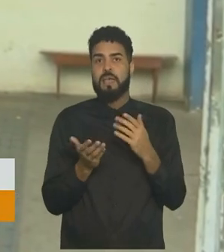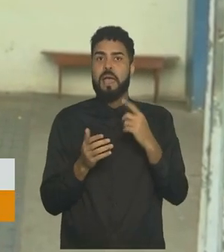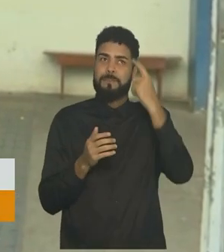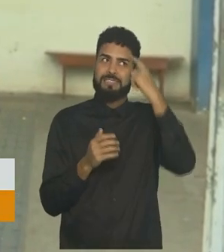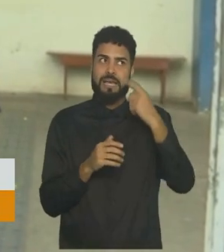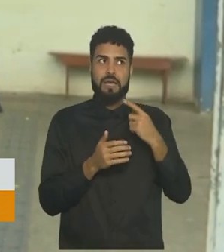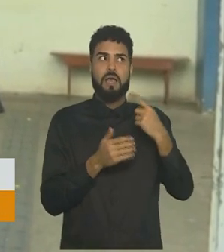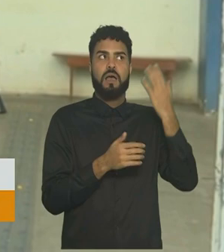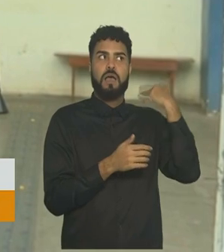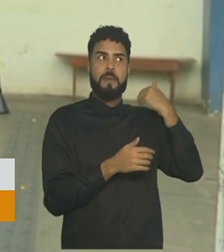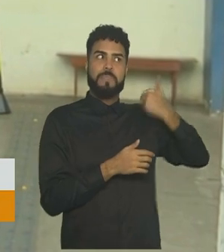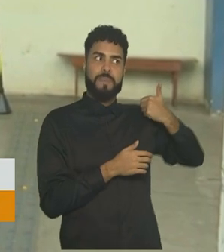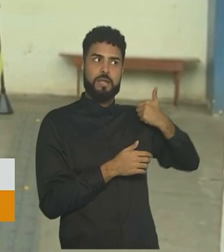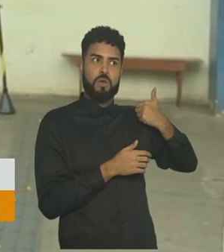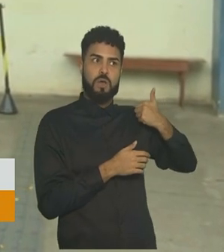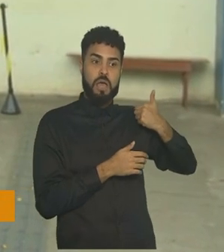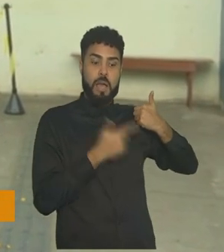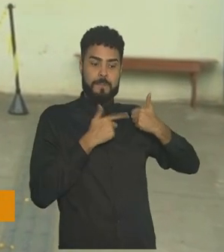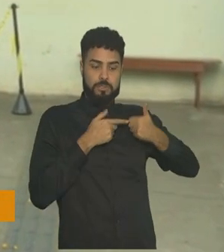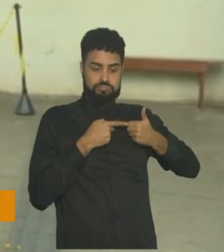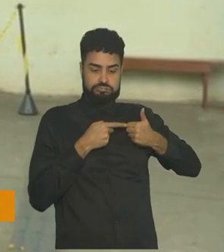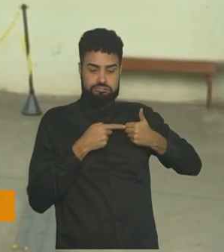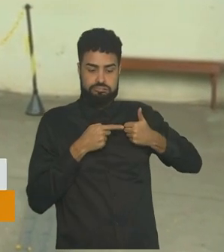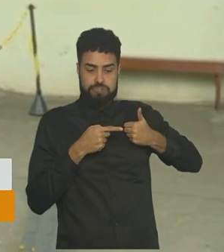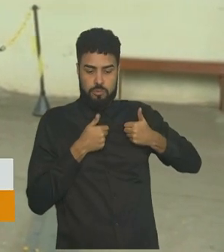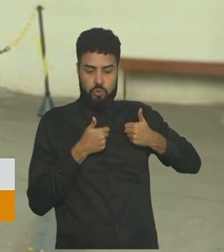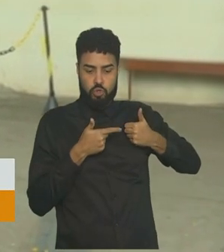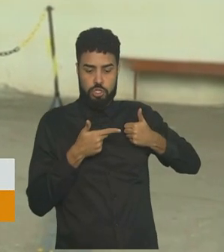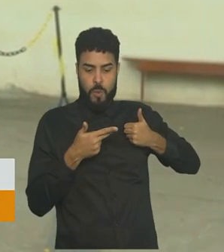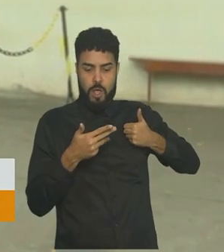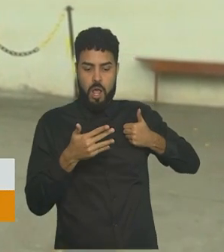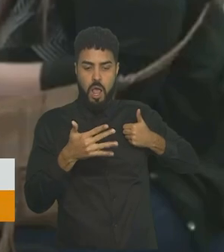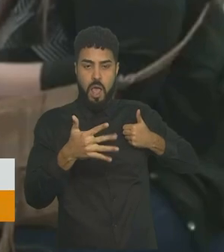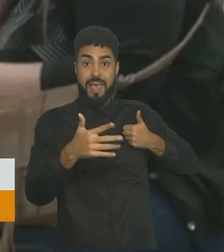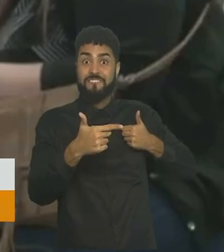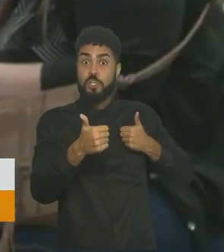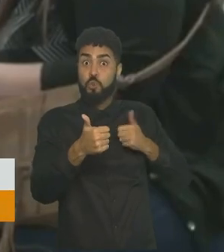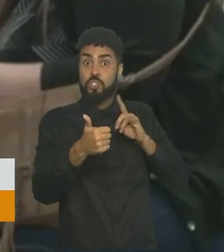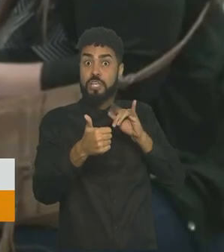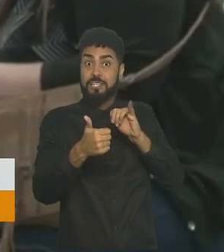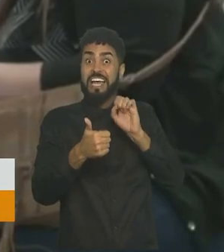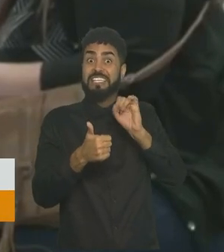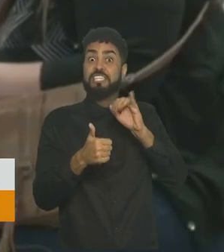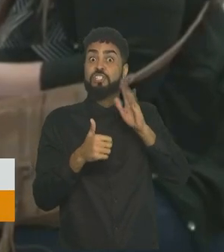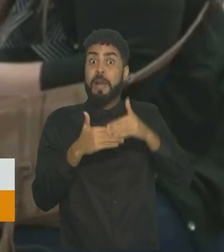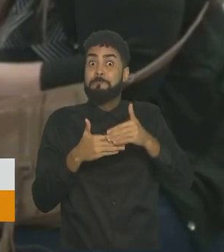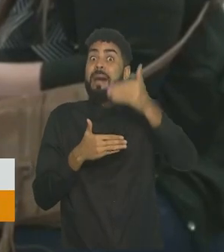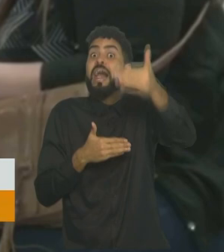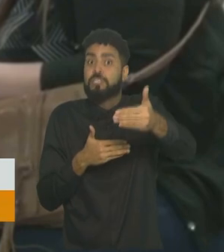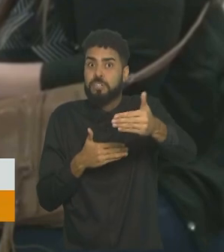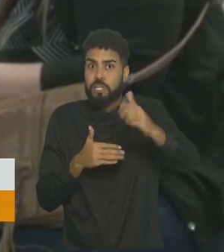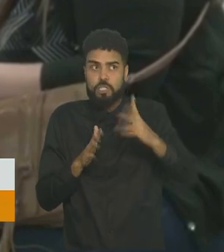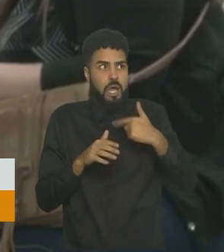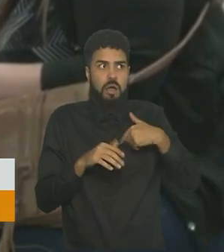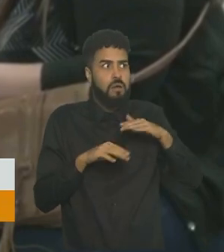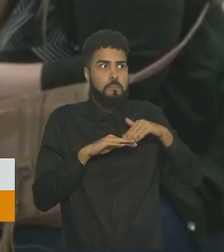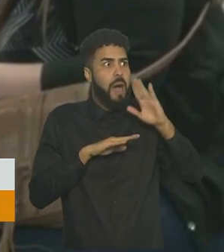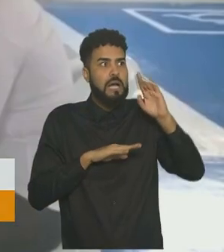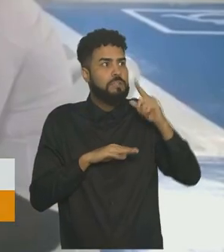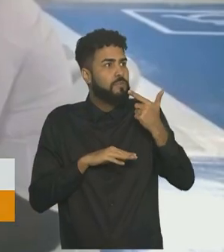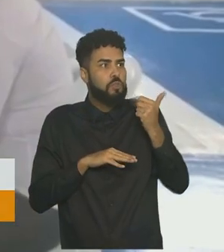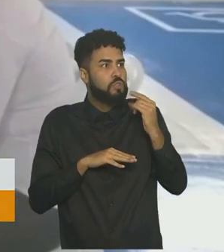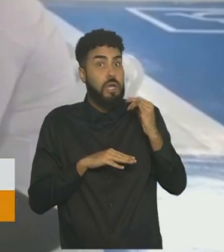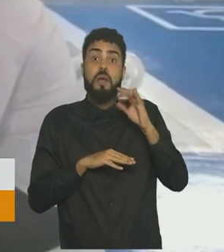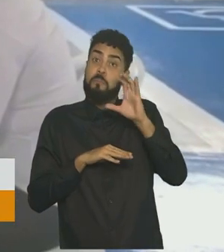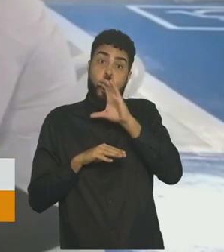dias a partir da data da primeira dose. Caso o período seja maior que 21 dias, a pessoa pode já, então, procurar um posto de